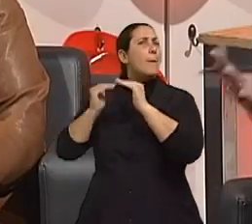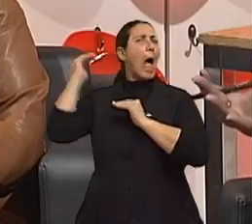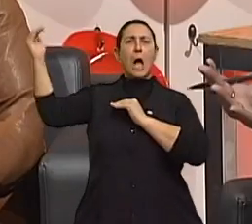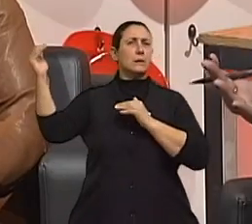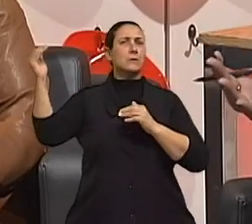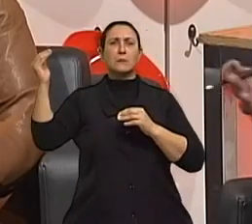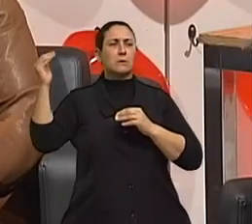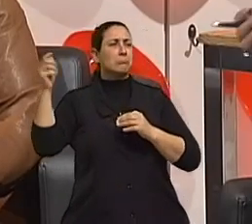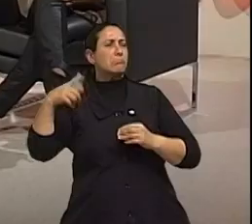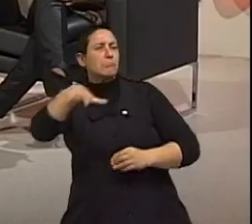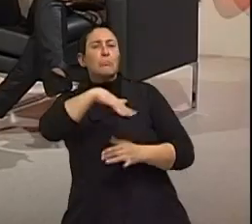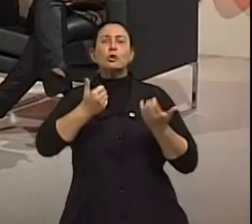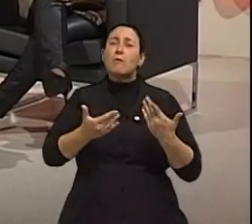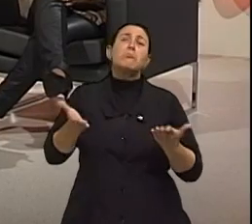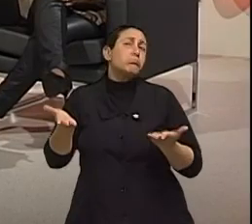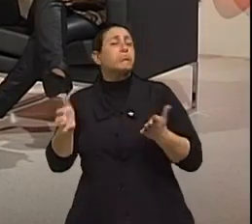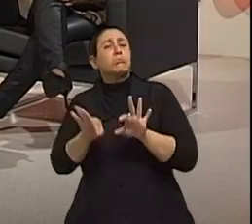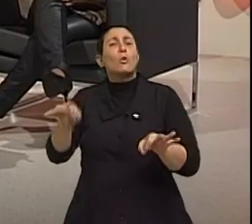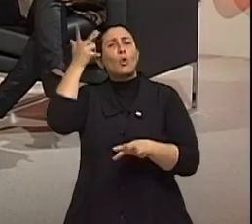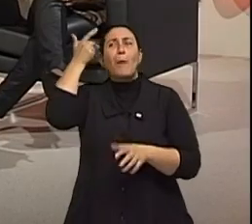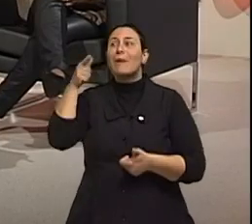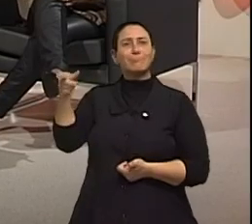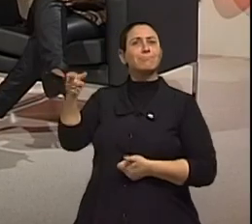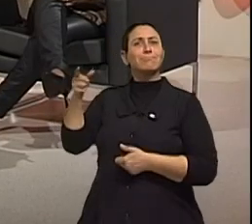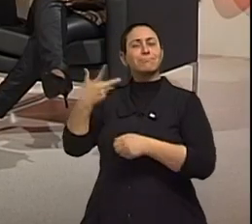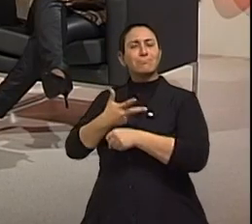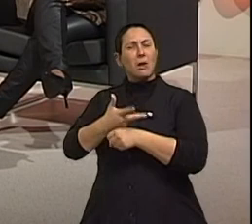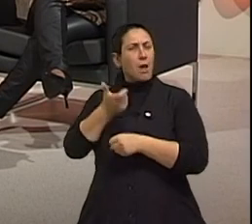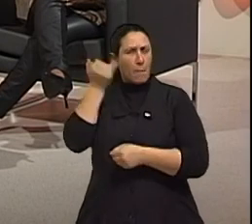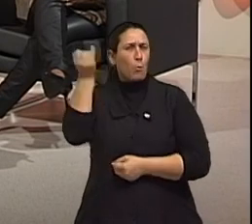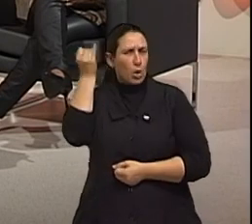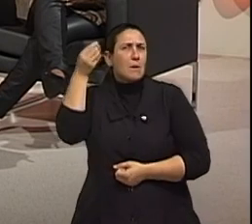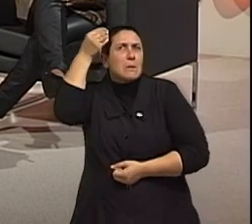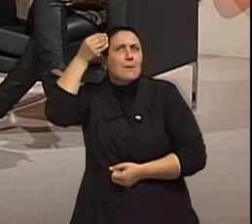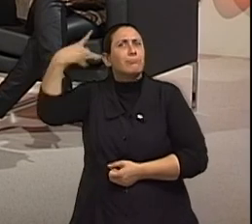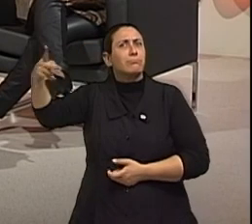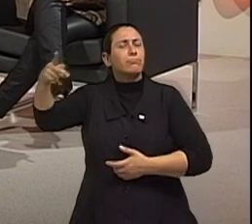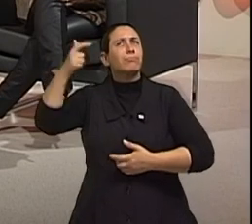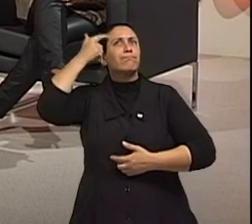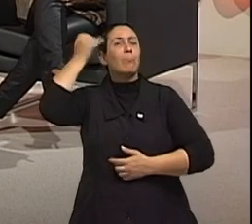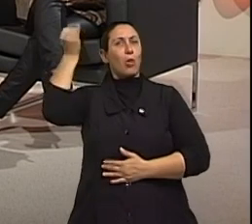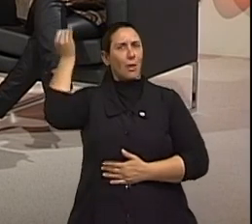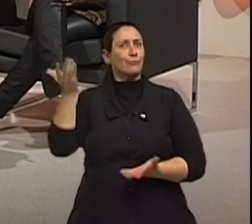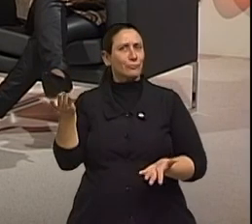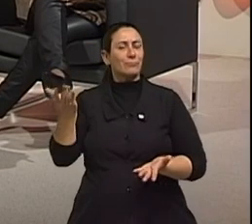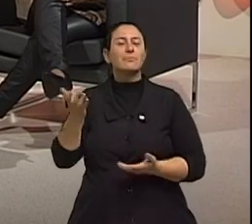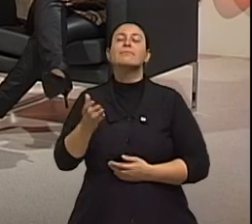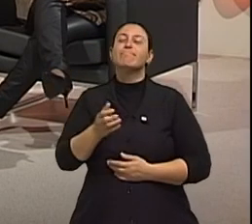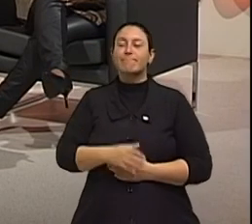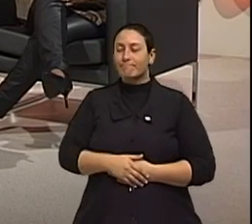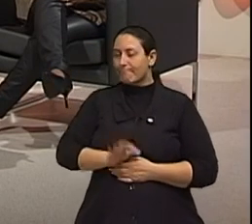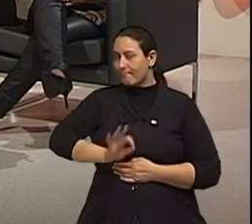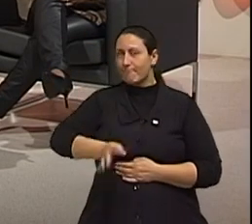conseguindo. Isso, para uma saúde psíquica, é muito importante, né? Extremamente importante. O grau de